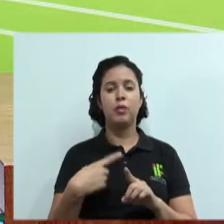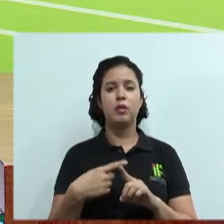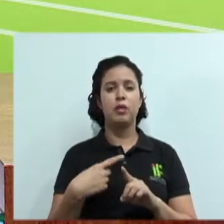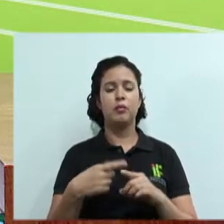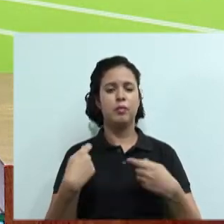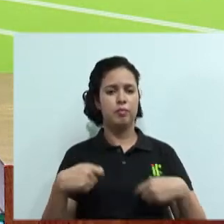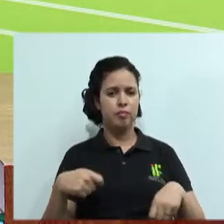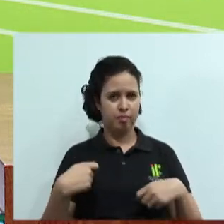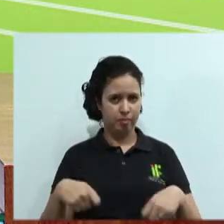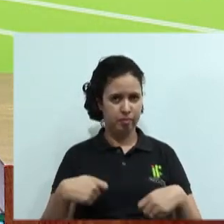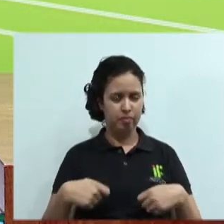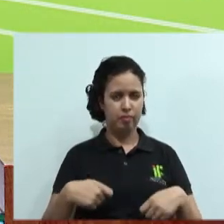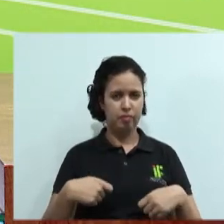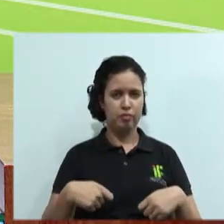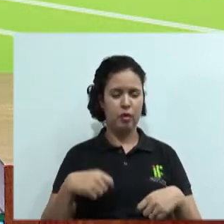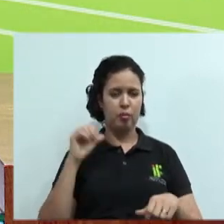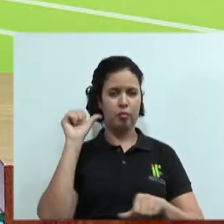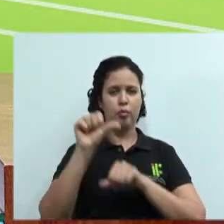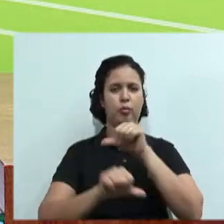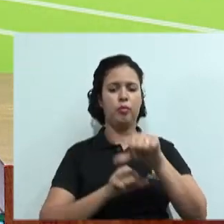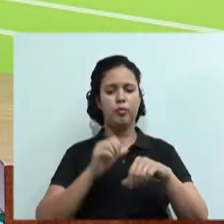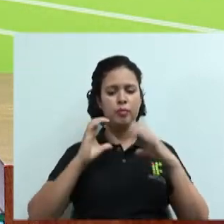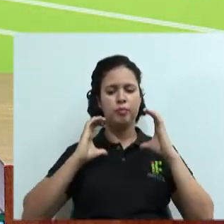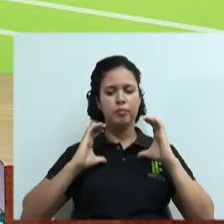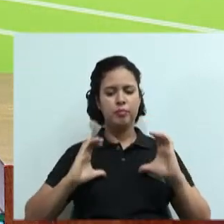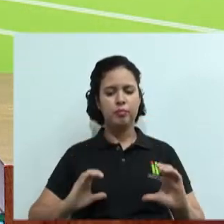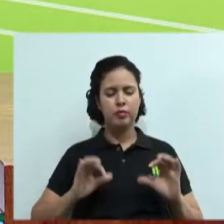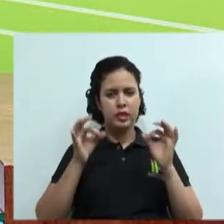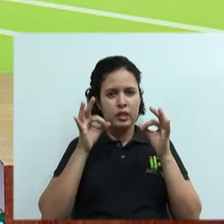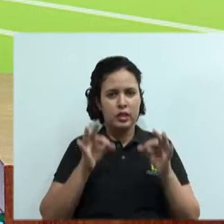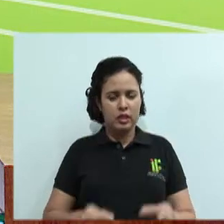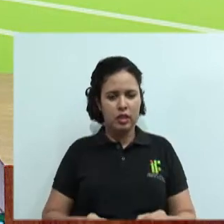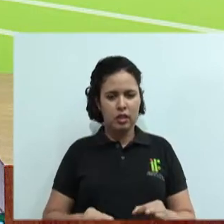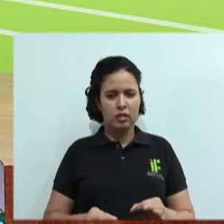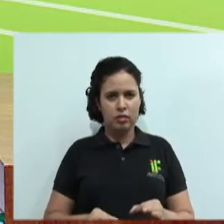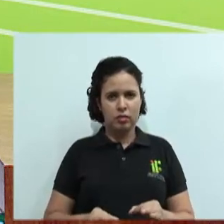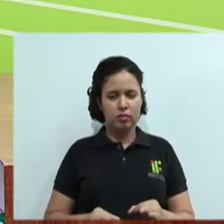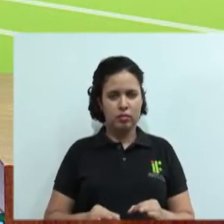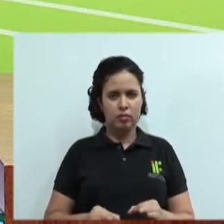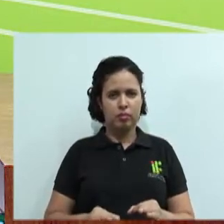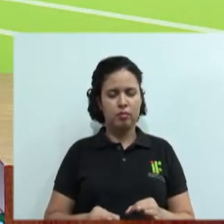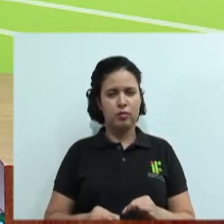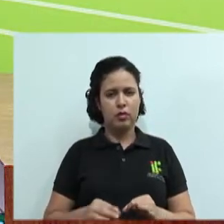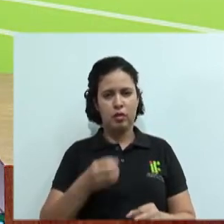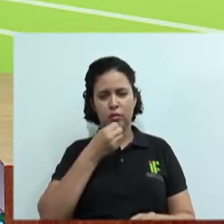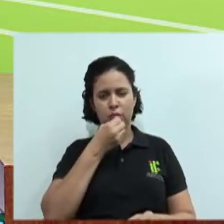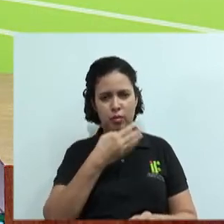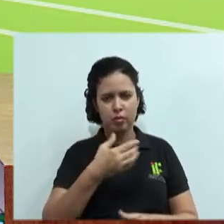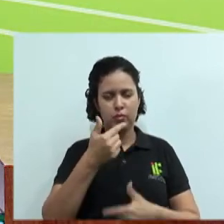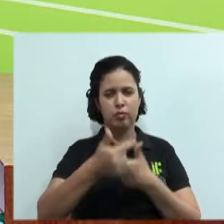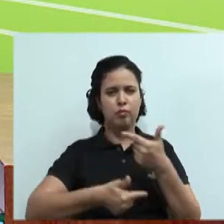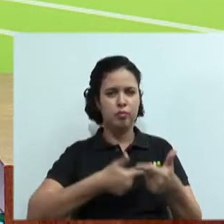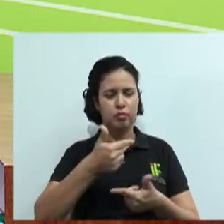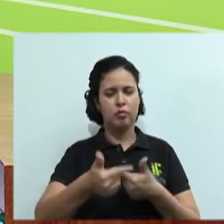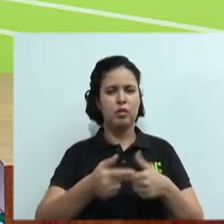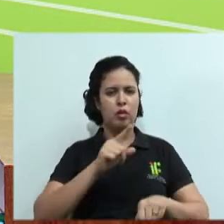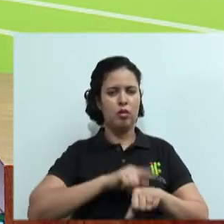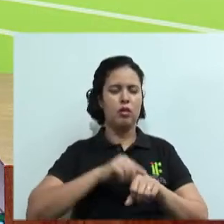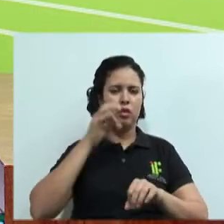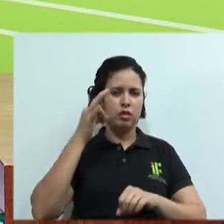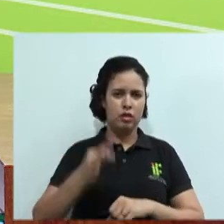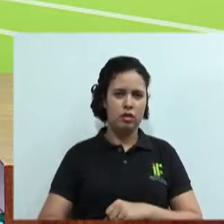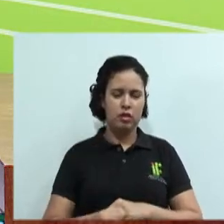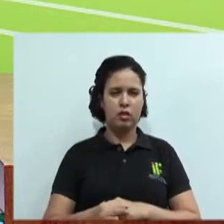Mas a partir do momento que ele dá retorno, quando eu falo retorno, retorno positivo. Ele é um bom funcionário, tem a assiduidade muito